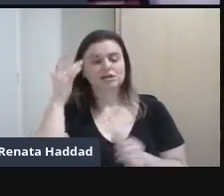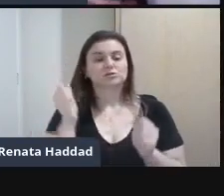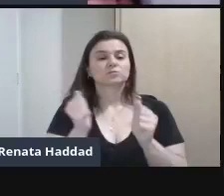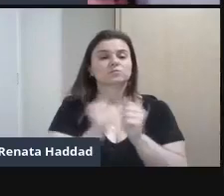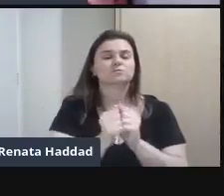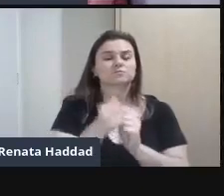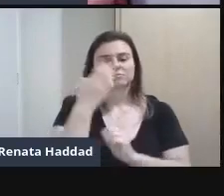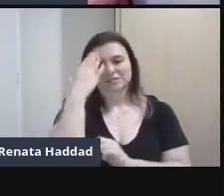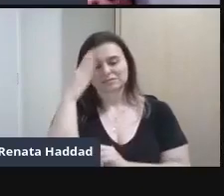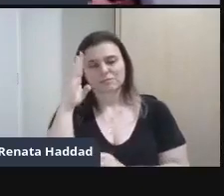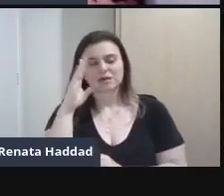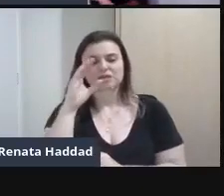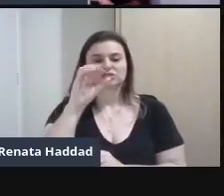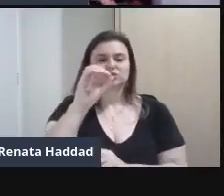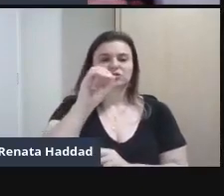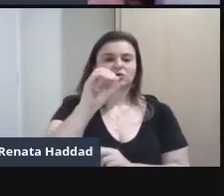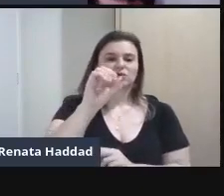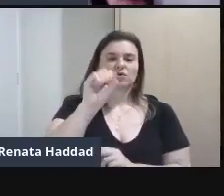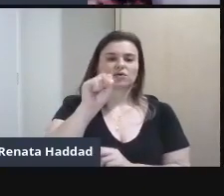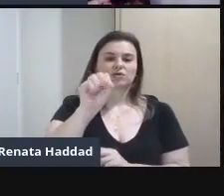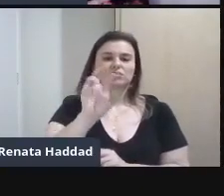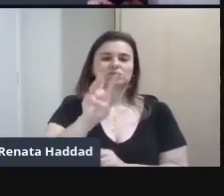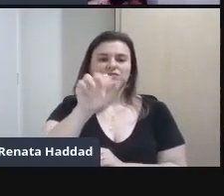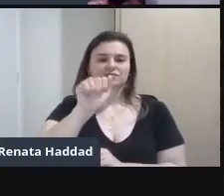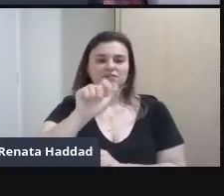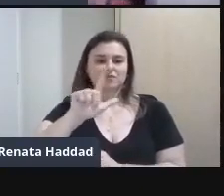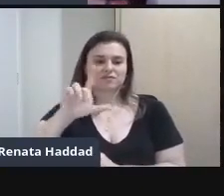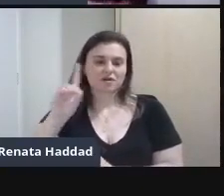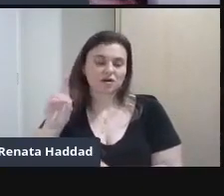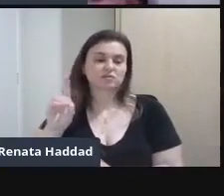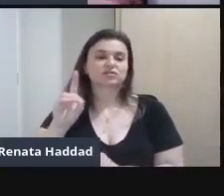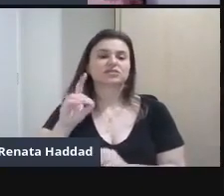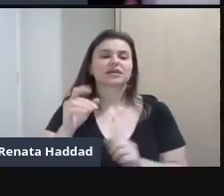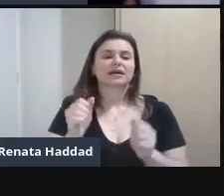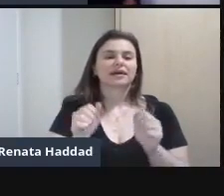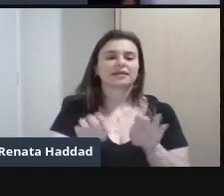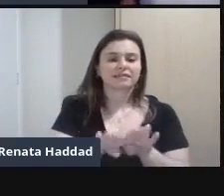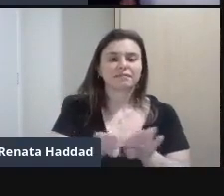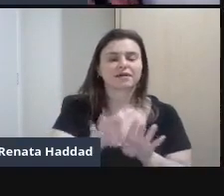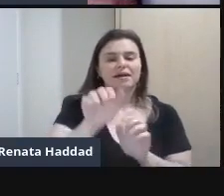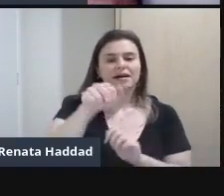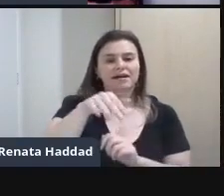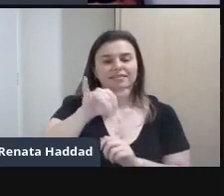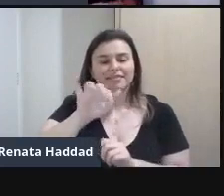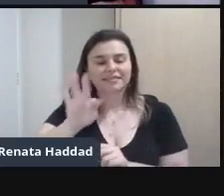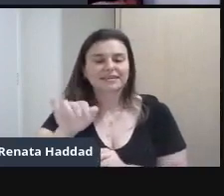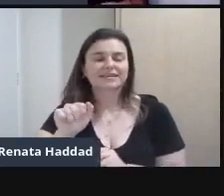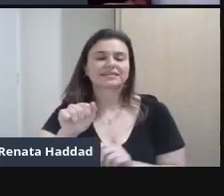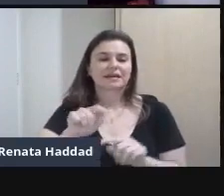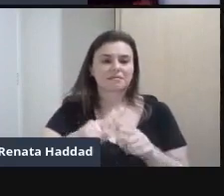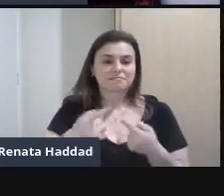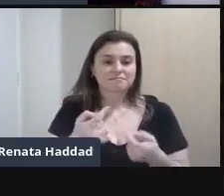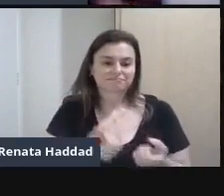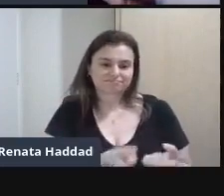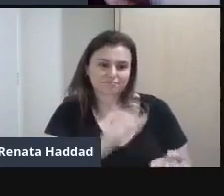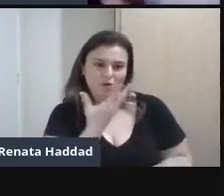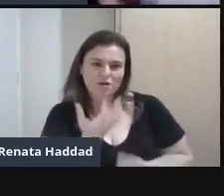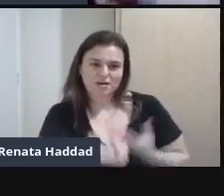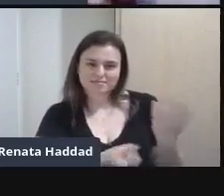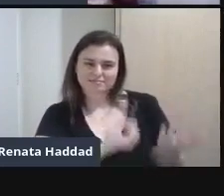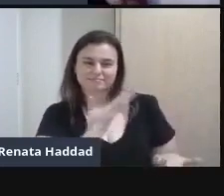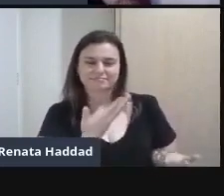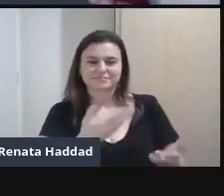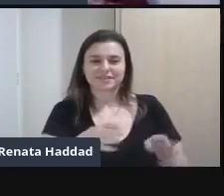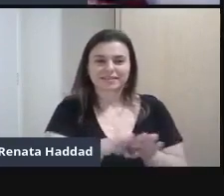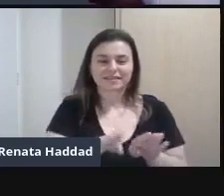Mas a Pagou Ela vem muito Nessa linha teatral E na linha poética Pagou então Porque o Raul Bop O nome dela é